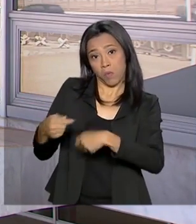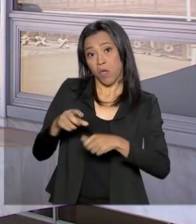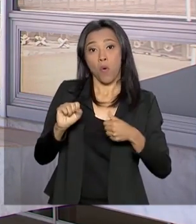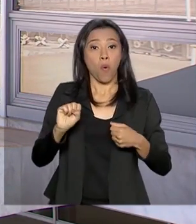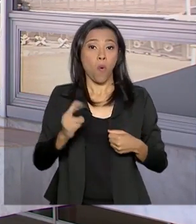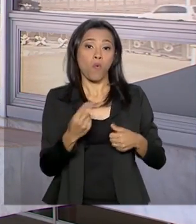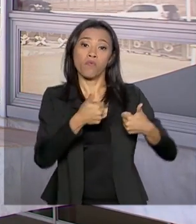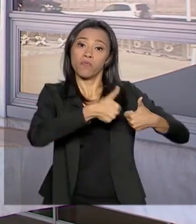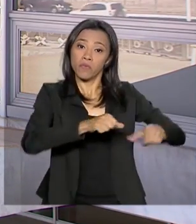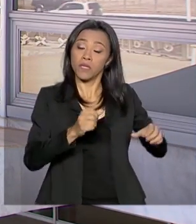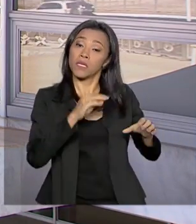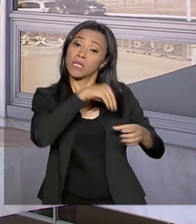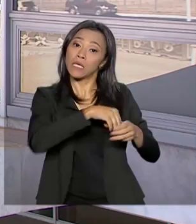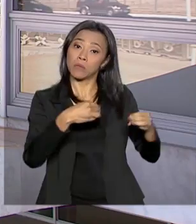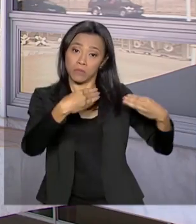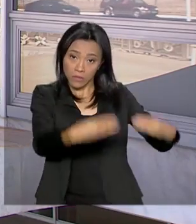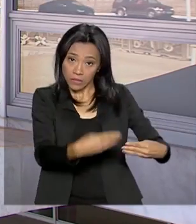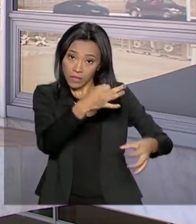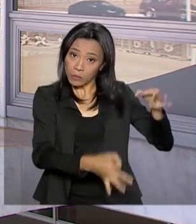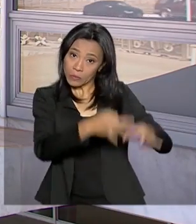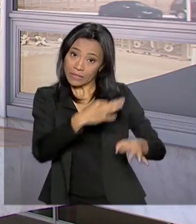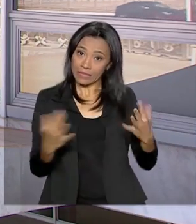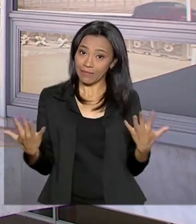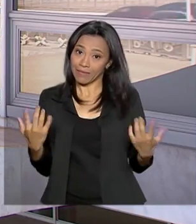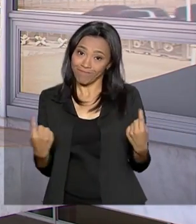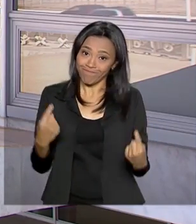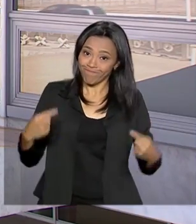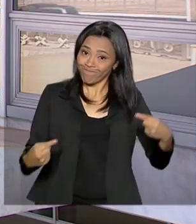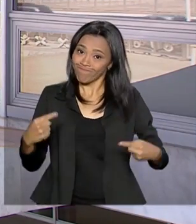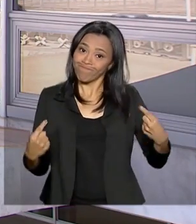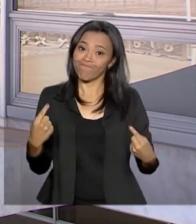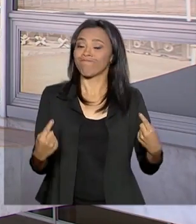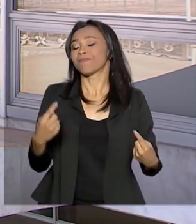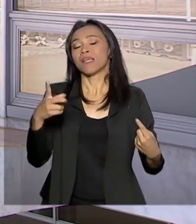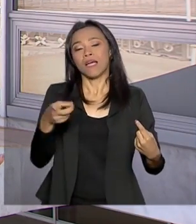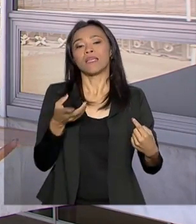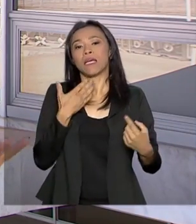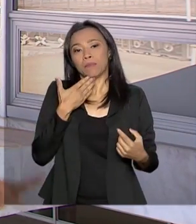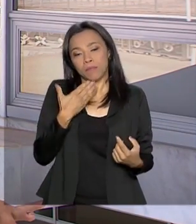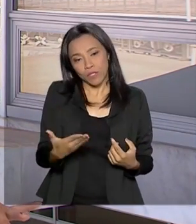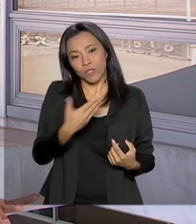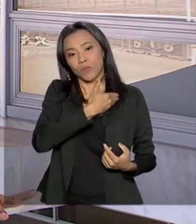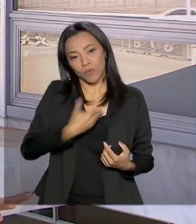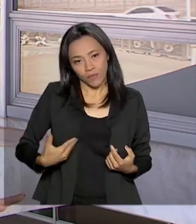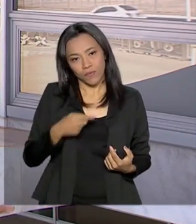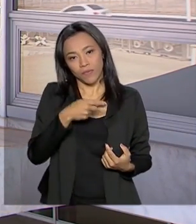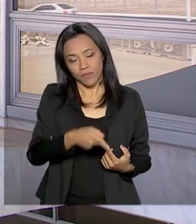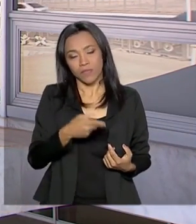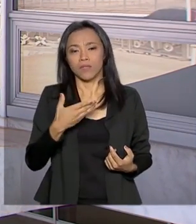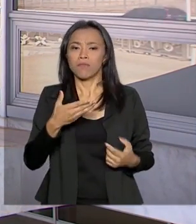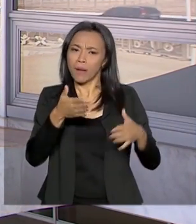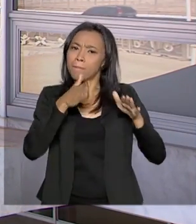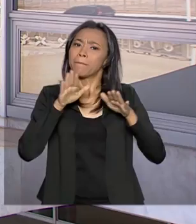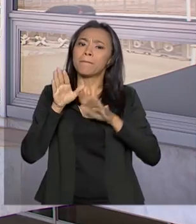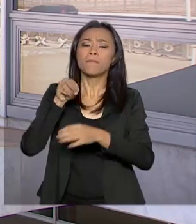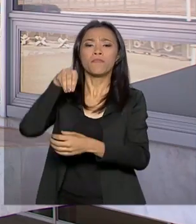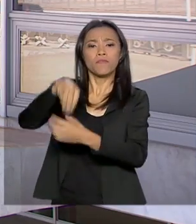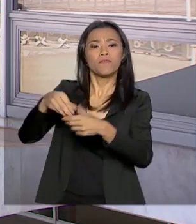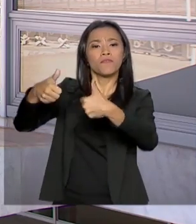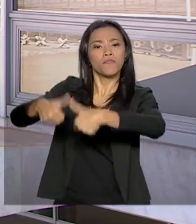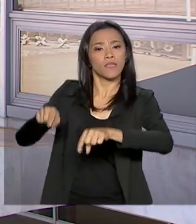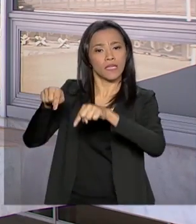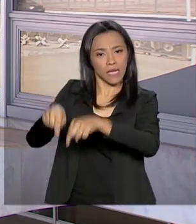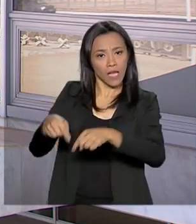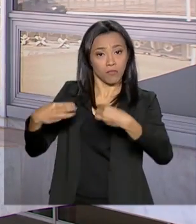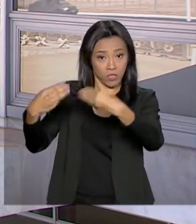Bolsonaro chegou a enviar uma carta apelando para que os senadores mantivessem o órgão com o Ministério da Economia e também aprovassem o